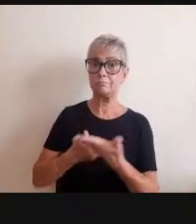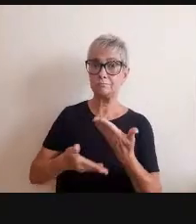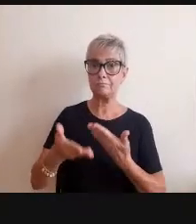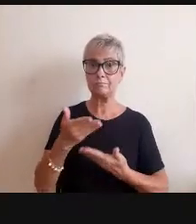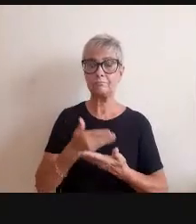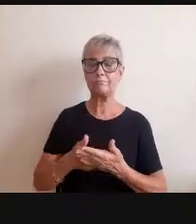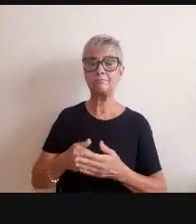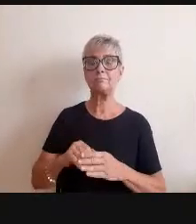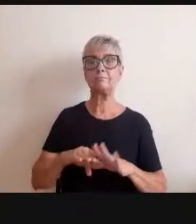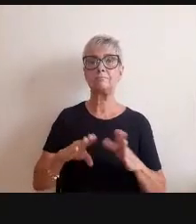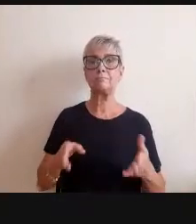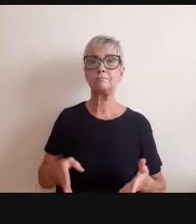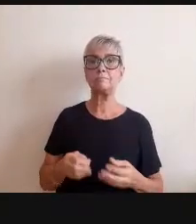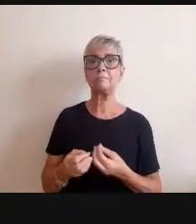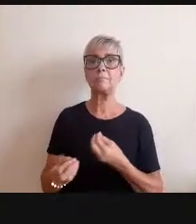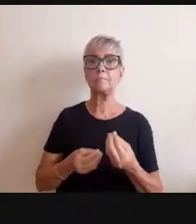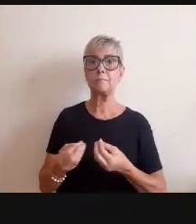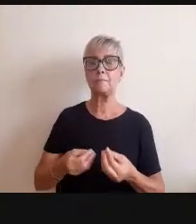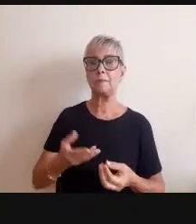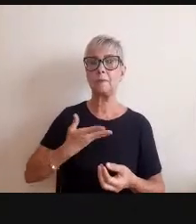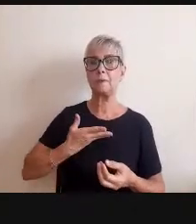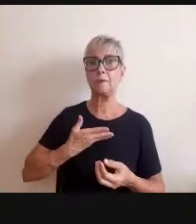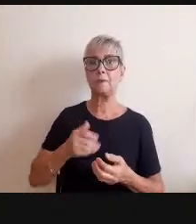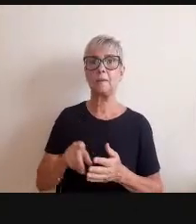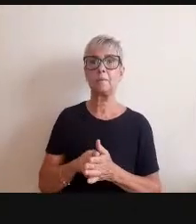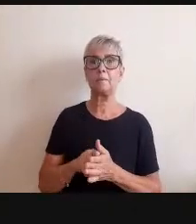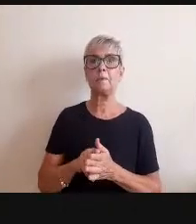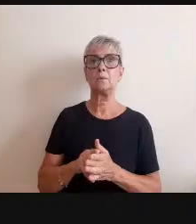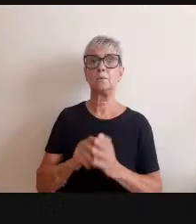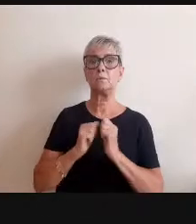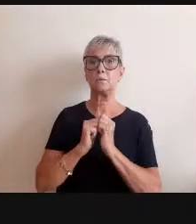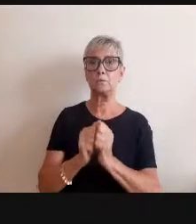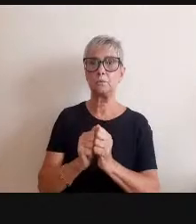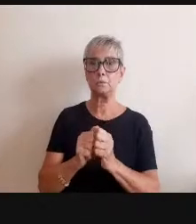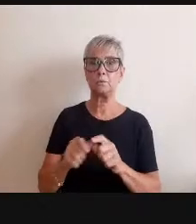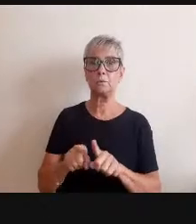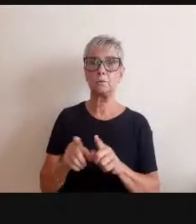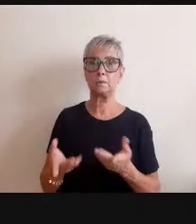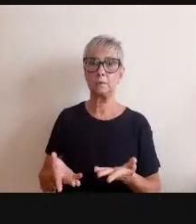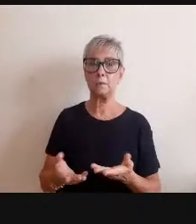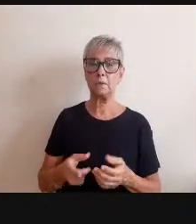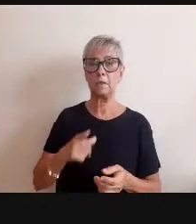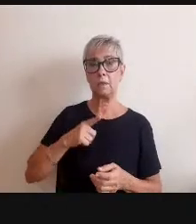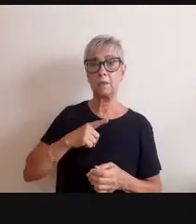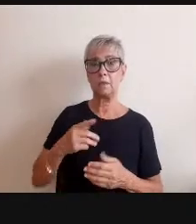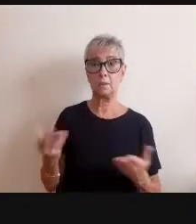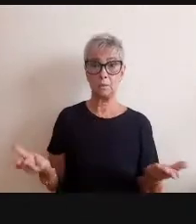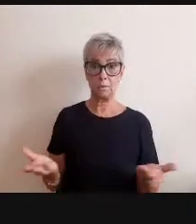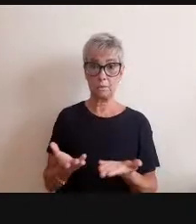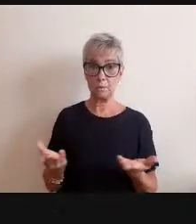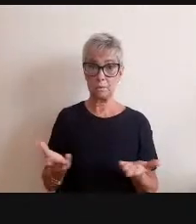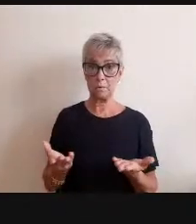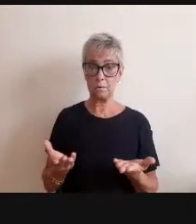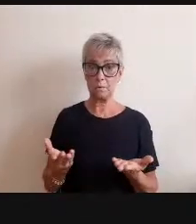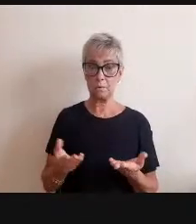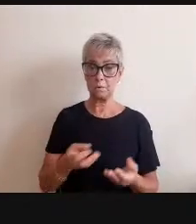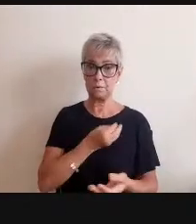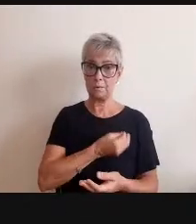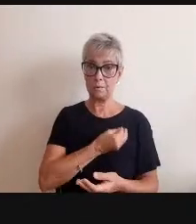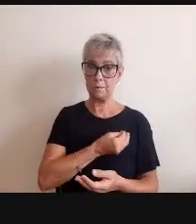queridos, amigos, colegas. Nós vamos ter aqui hoje a presença